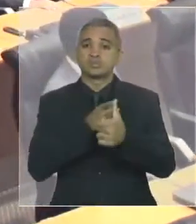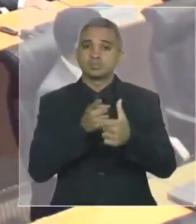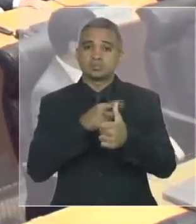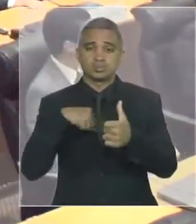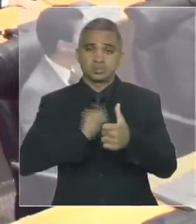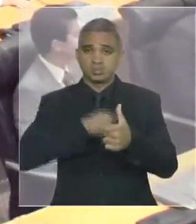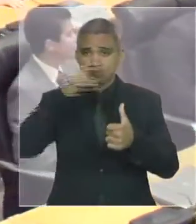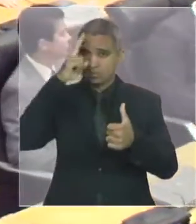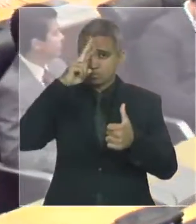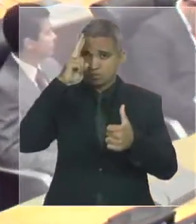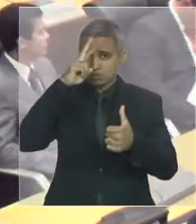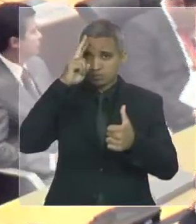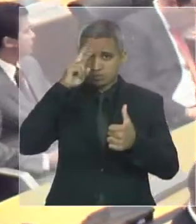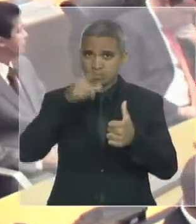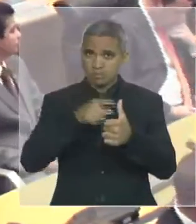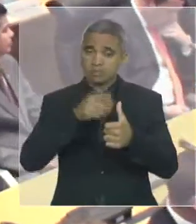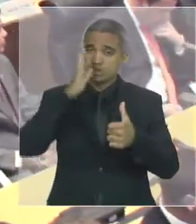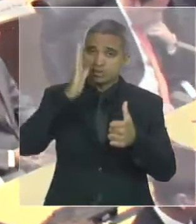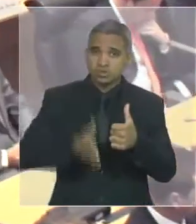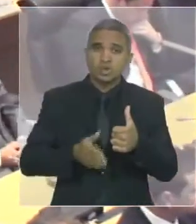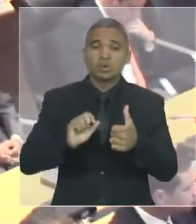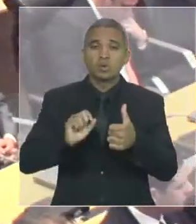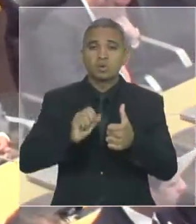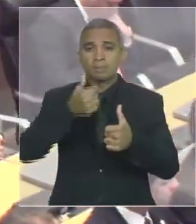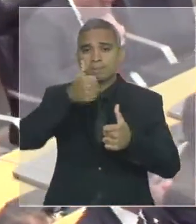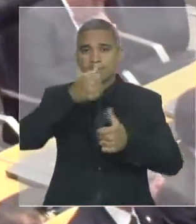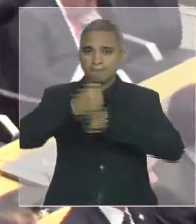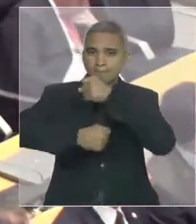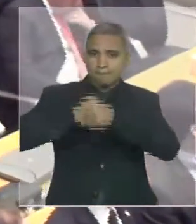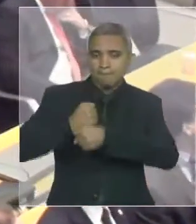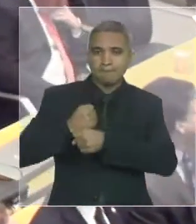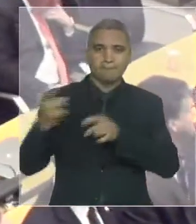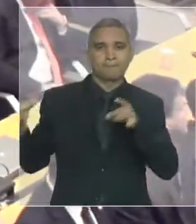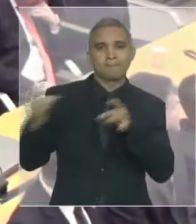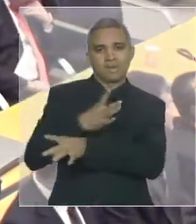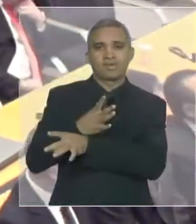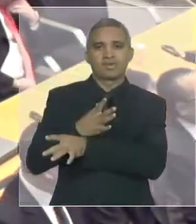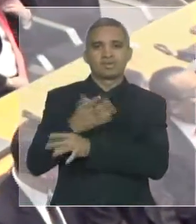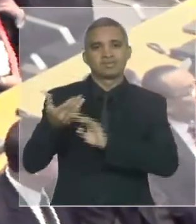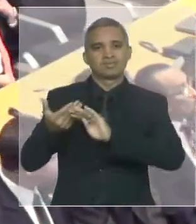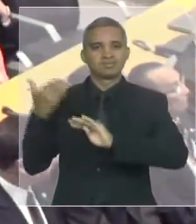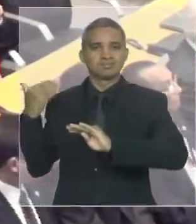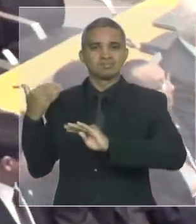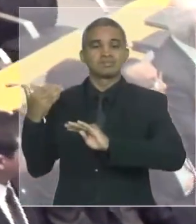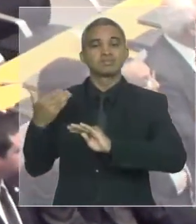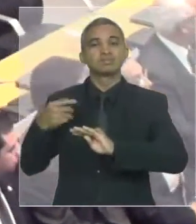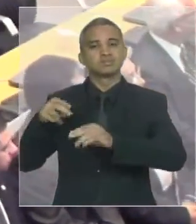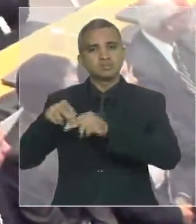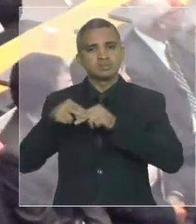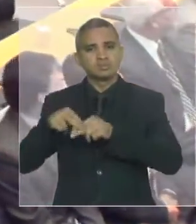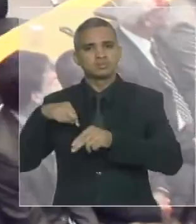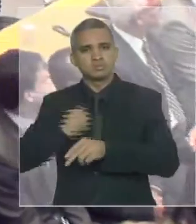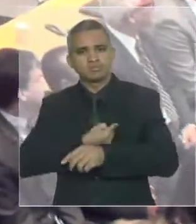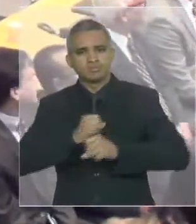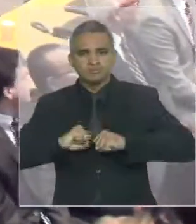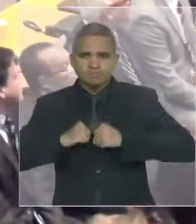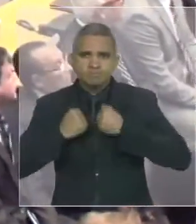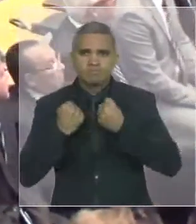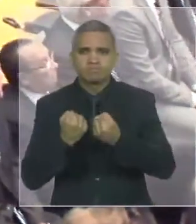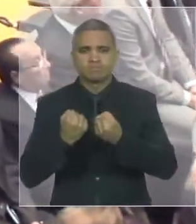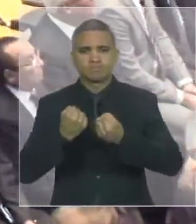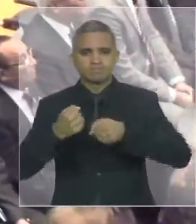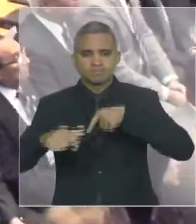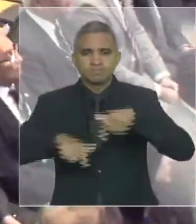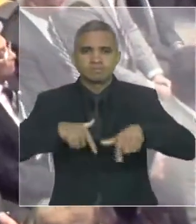que nós integralizamos agora o primeiro ano do nosso mandato e que nós buscamos cumprir as metas necessárias à